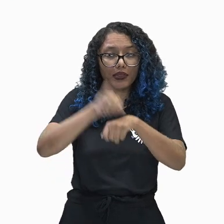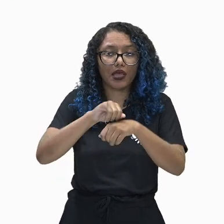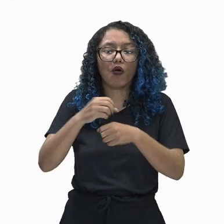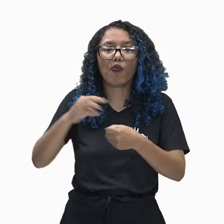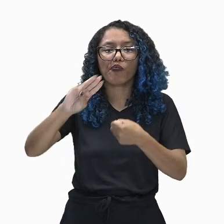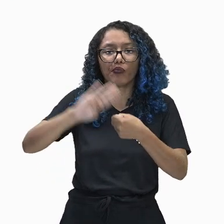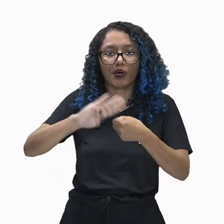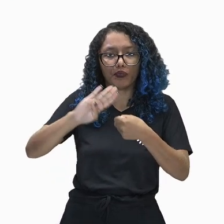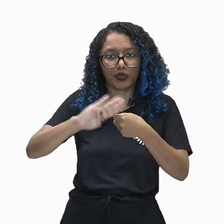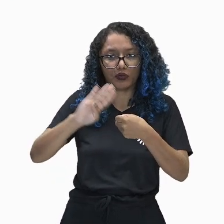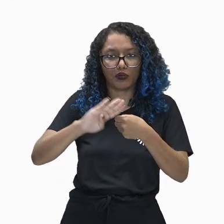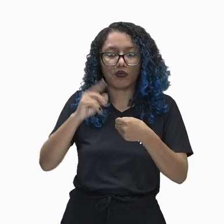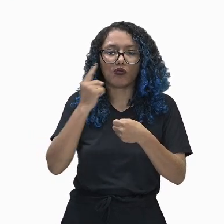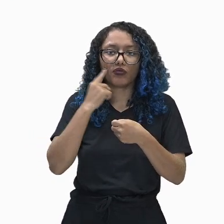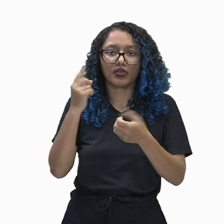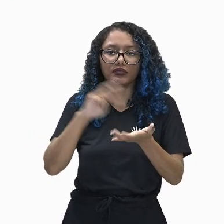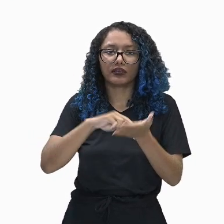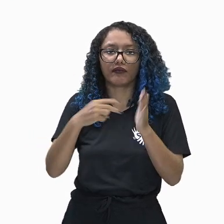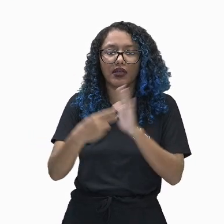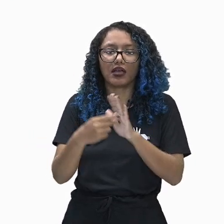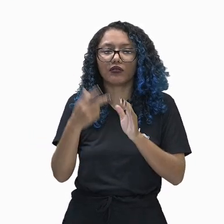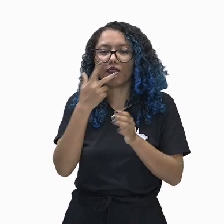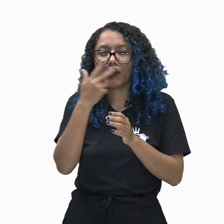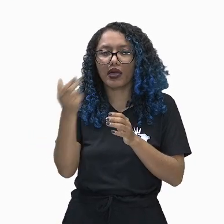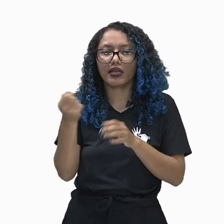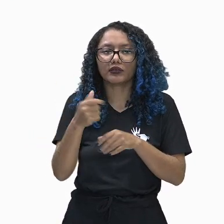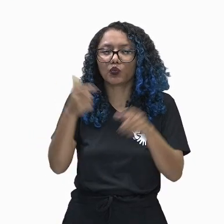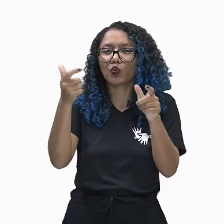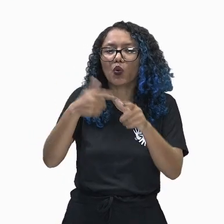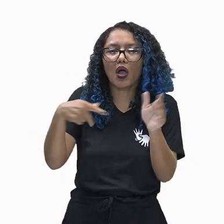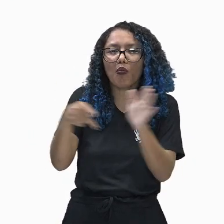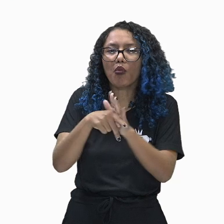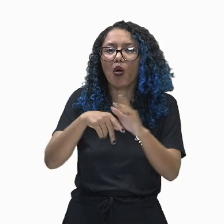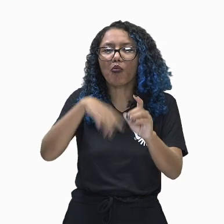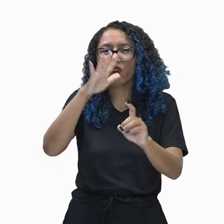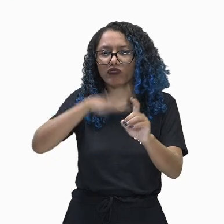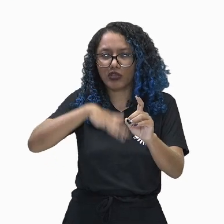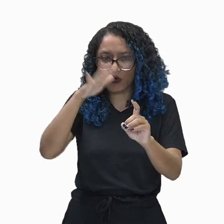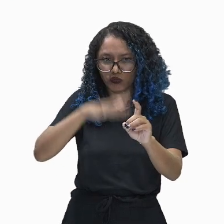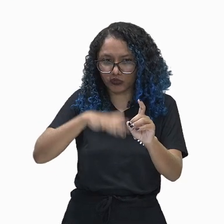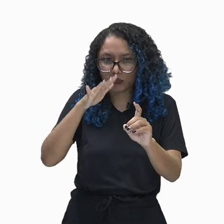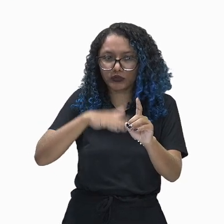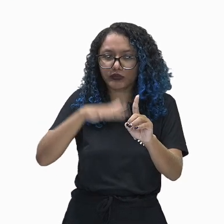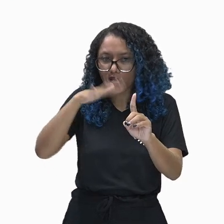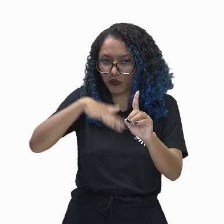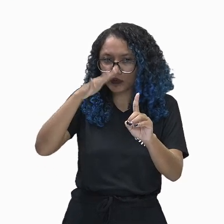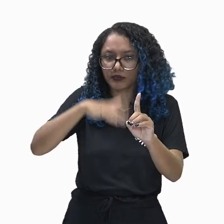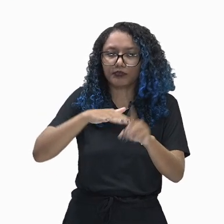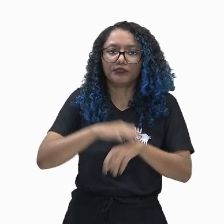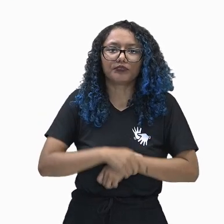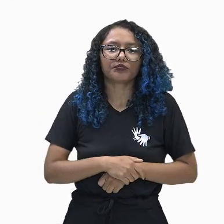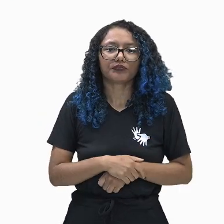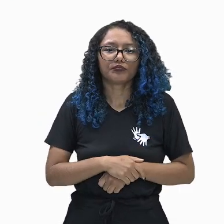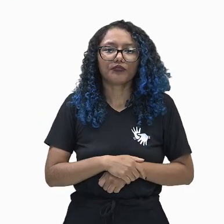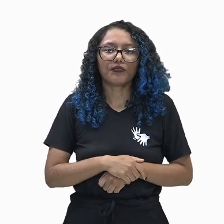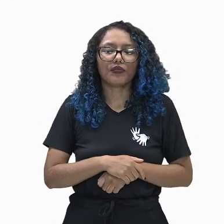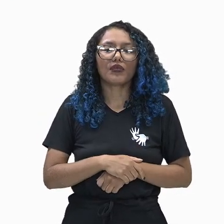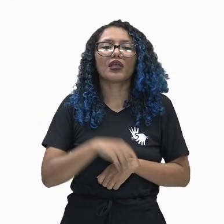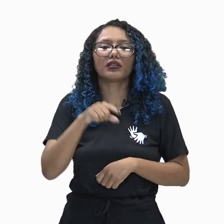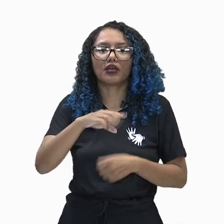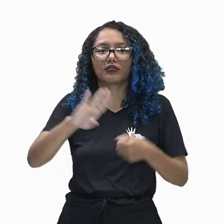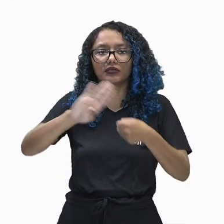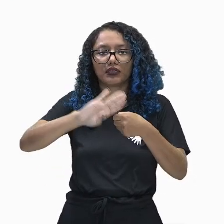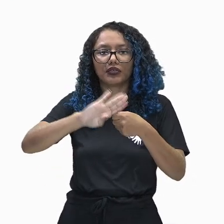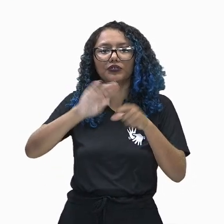Era conhecido com essa denominação, porta ou portal dos deuses. Esta cidade se tornaria um grande